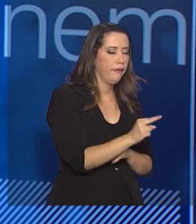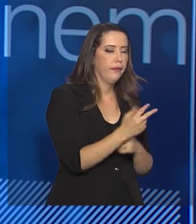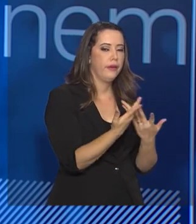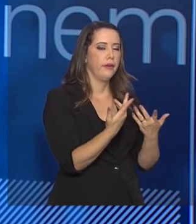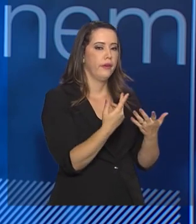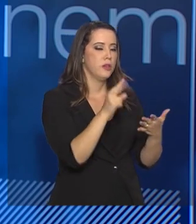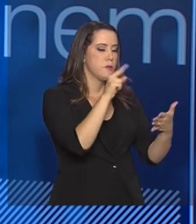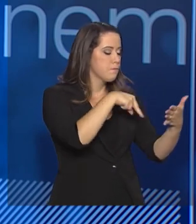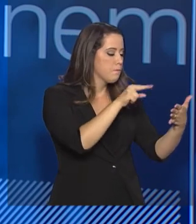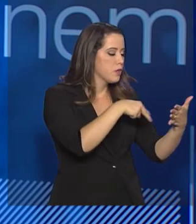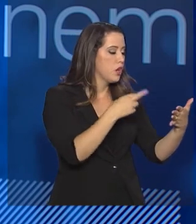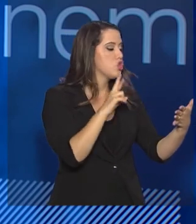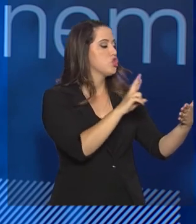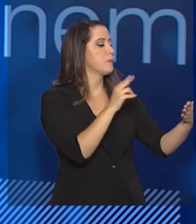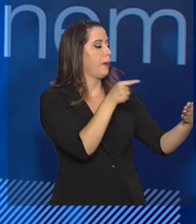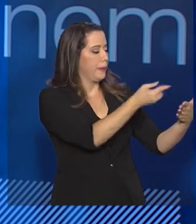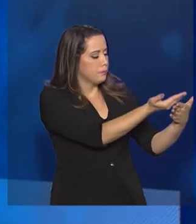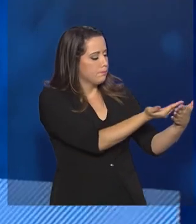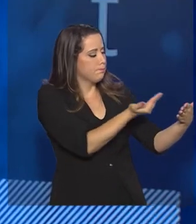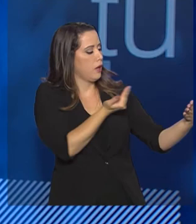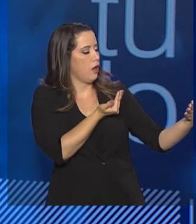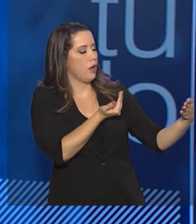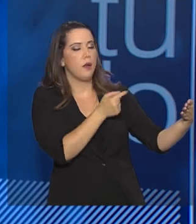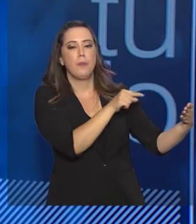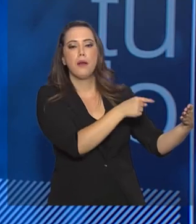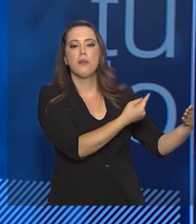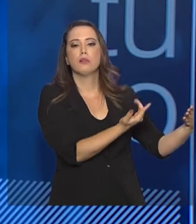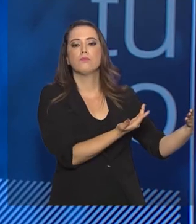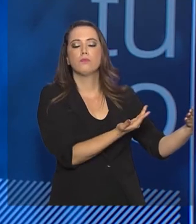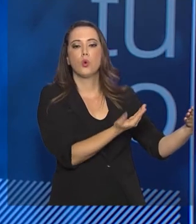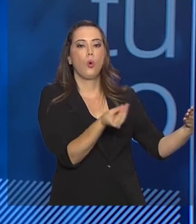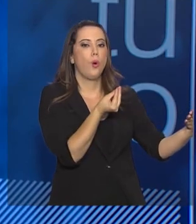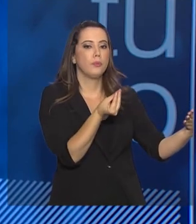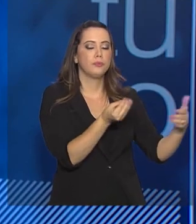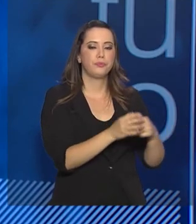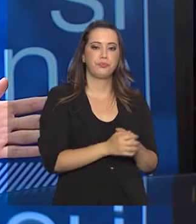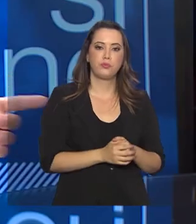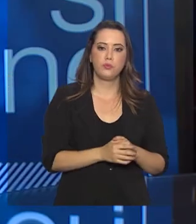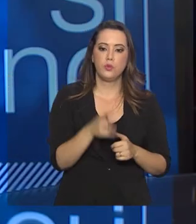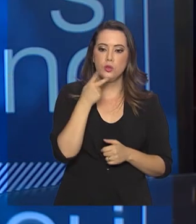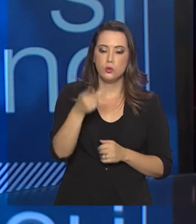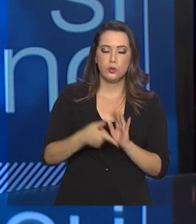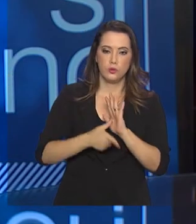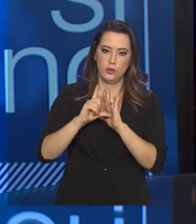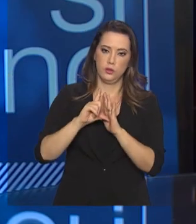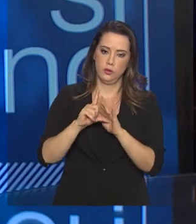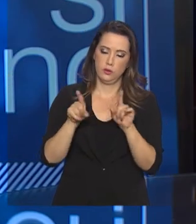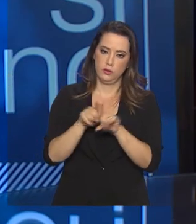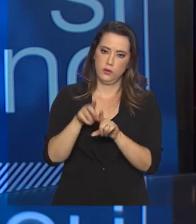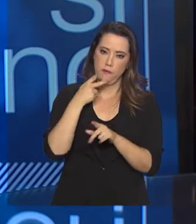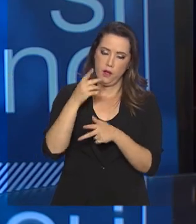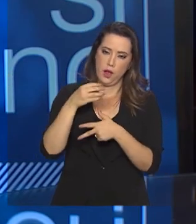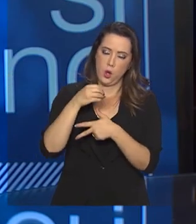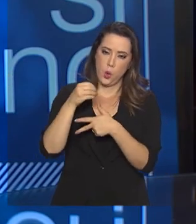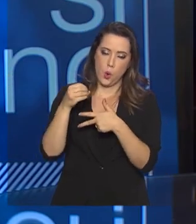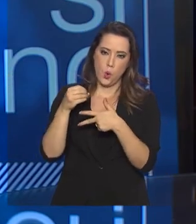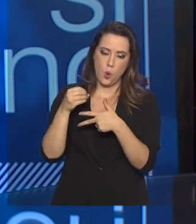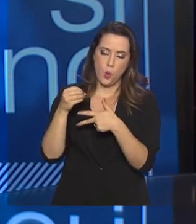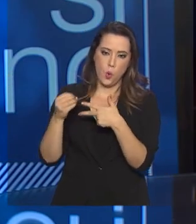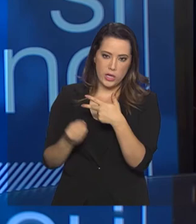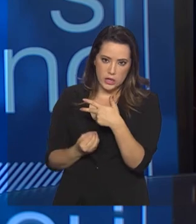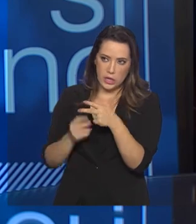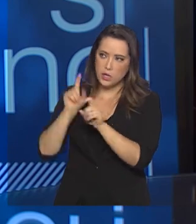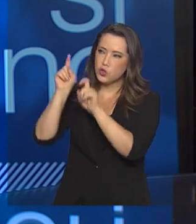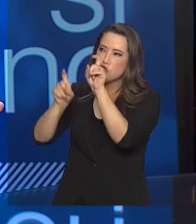espera que o aluno coloque no seu texto. E como a gente falou no primeiro bloco, né, você citou o Enem digital, de olho no